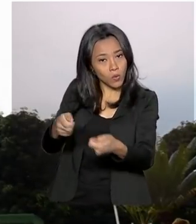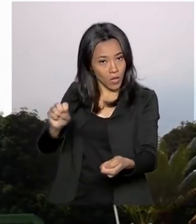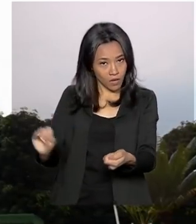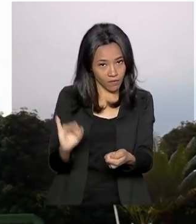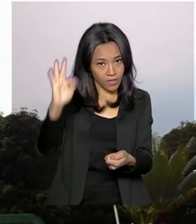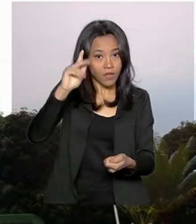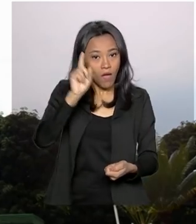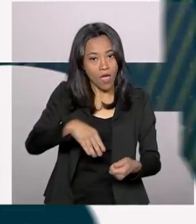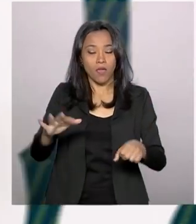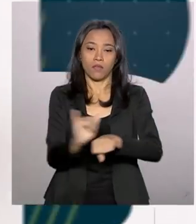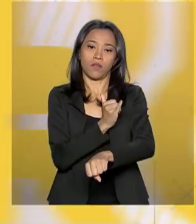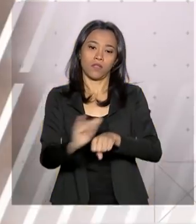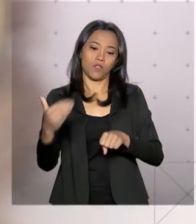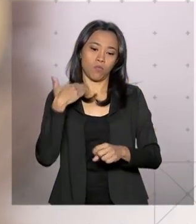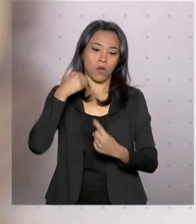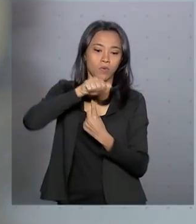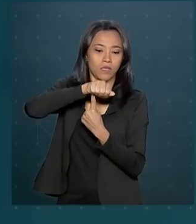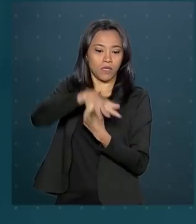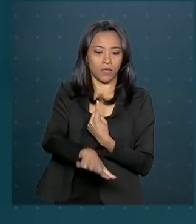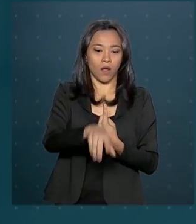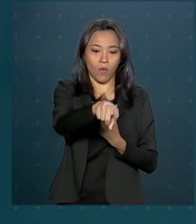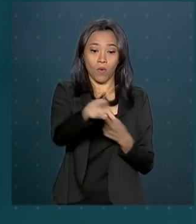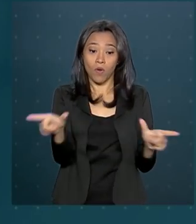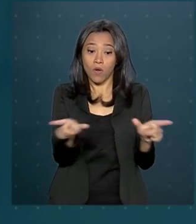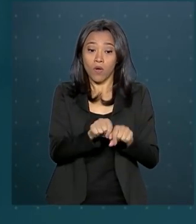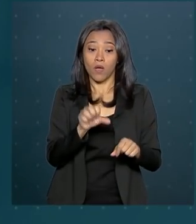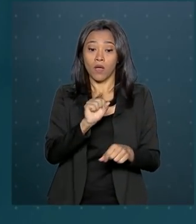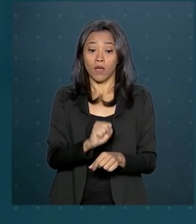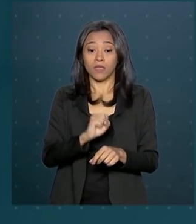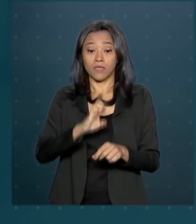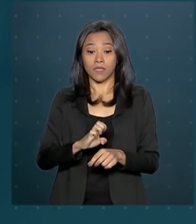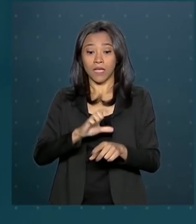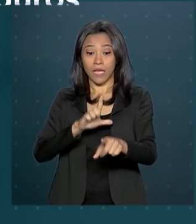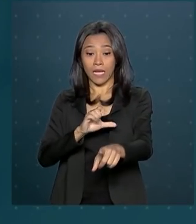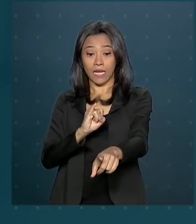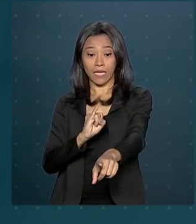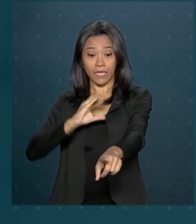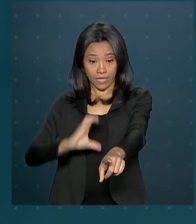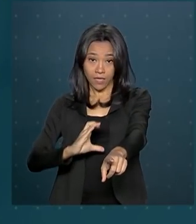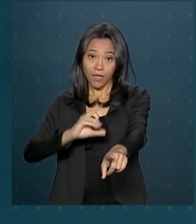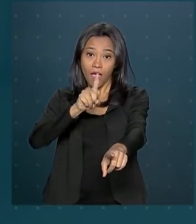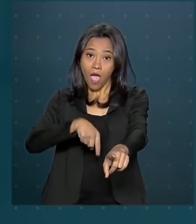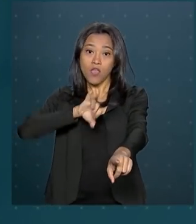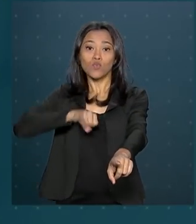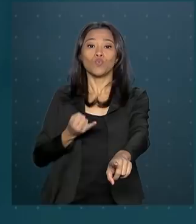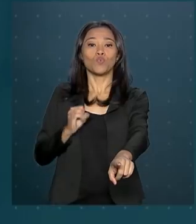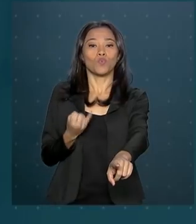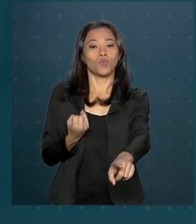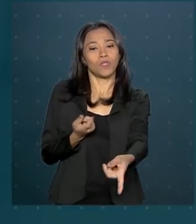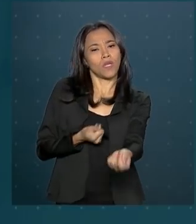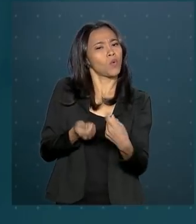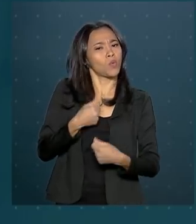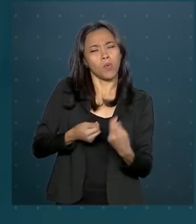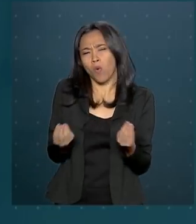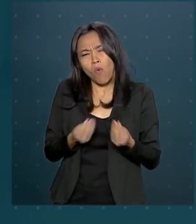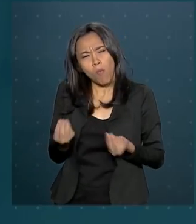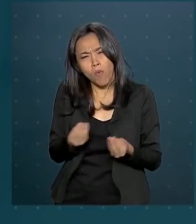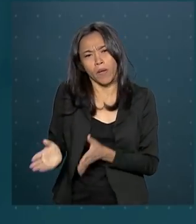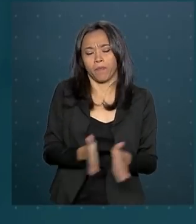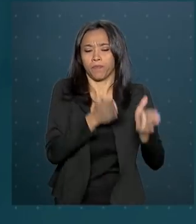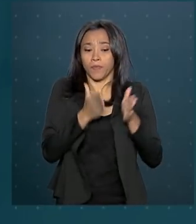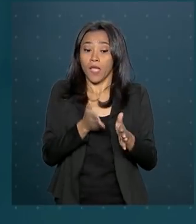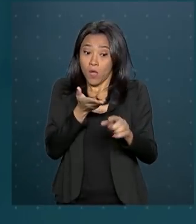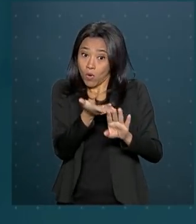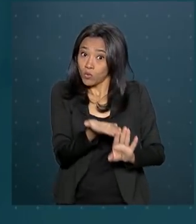para controlar a inflação é a taxa Selic, também conhecida como taxa básica de juros da economia. Funciona assim. Quando a